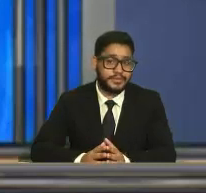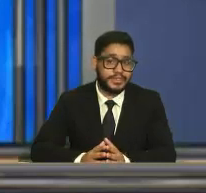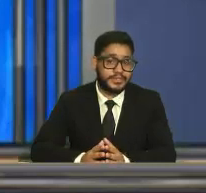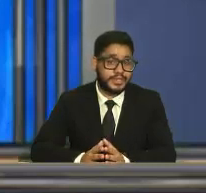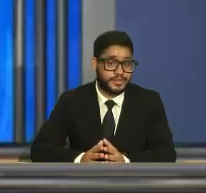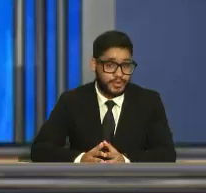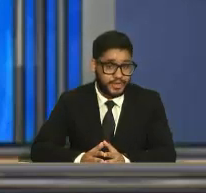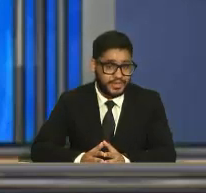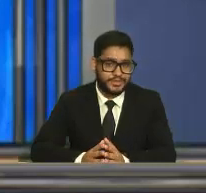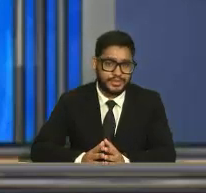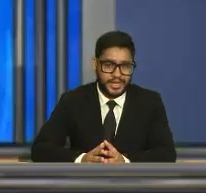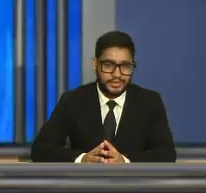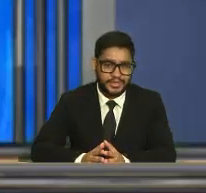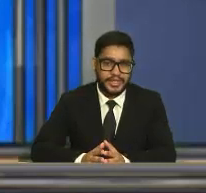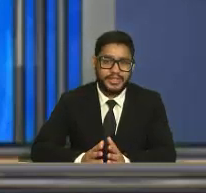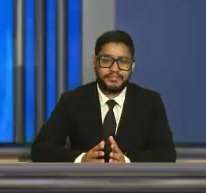aspas.